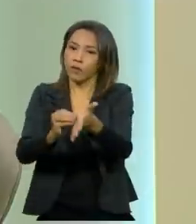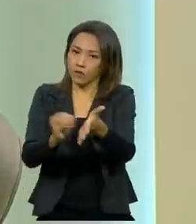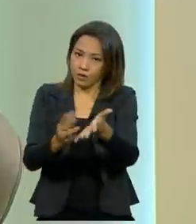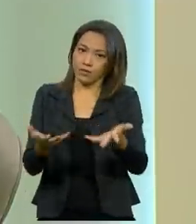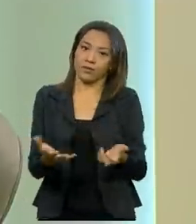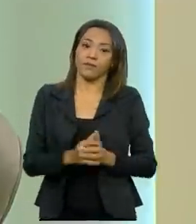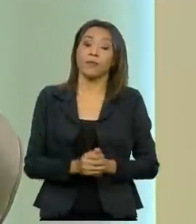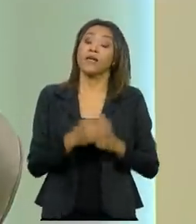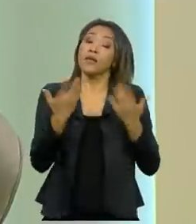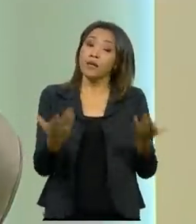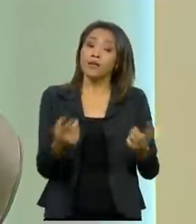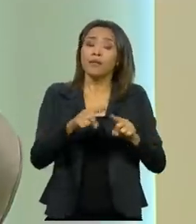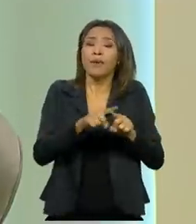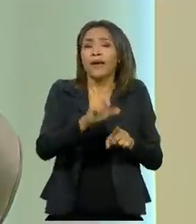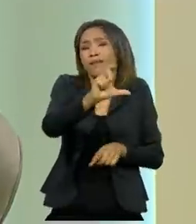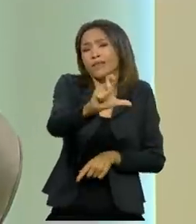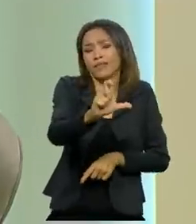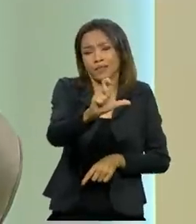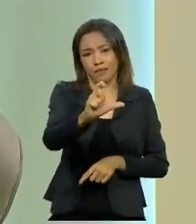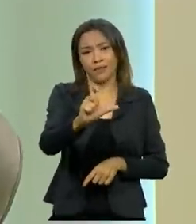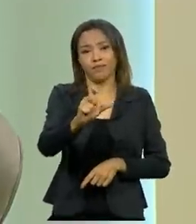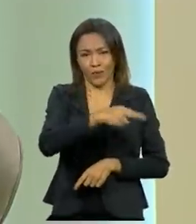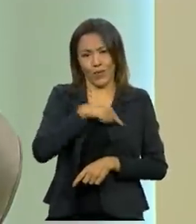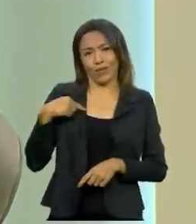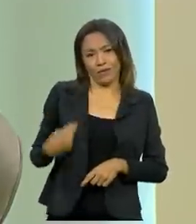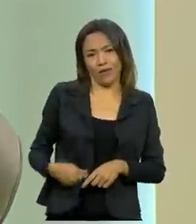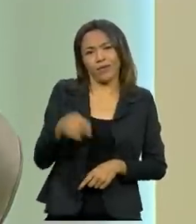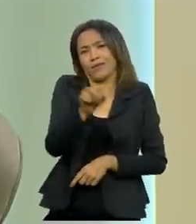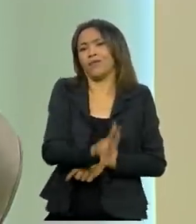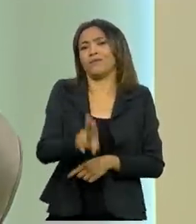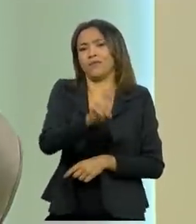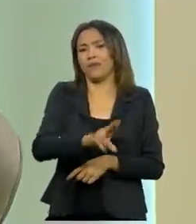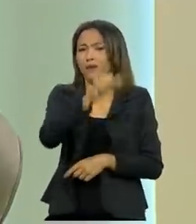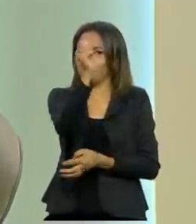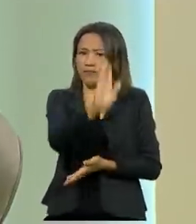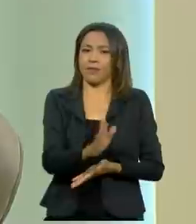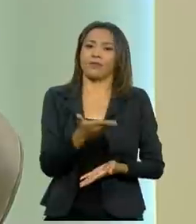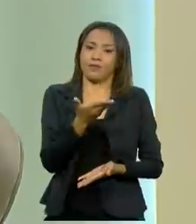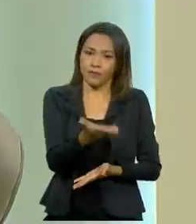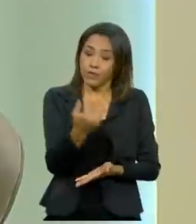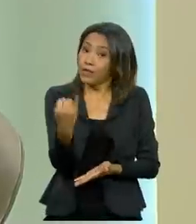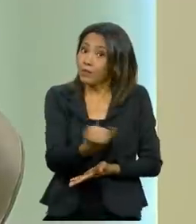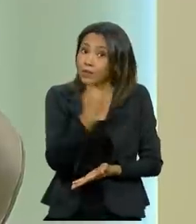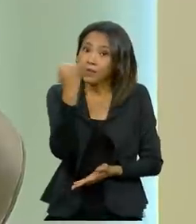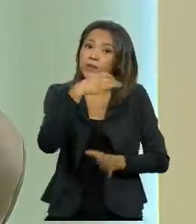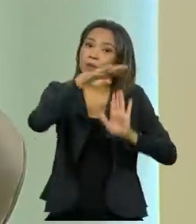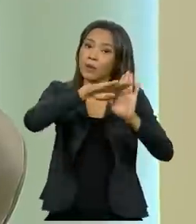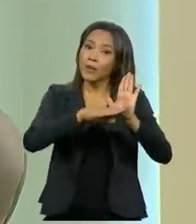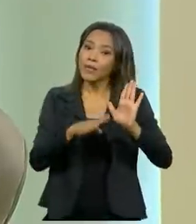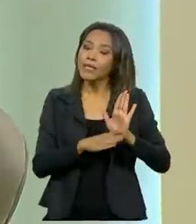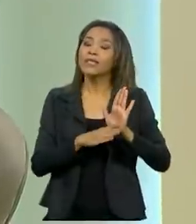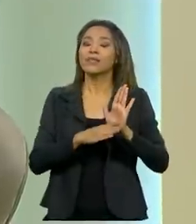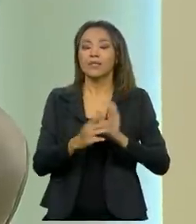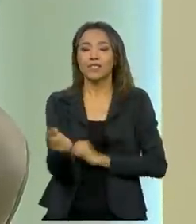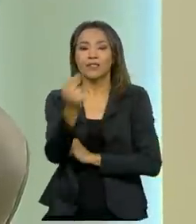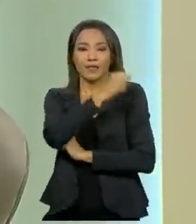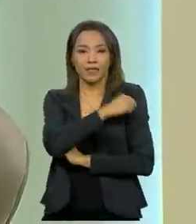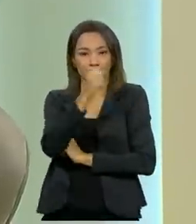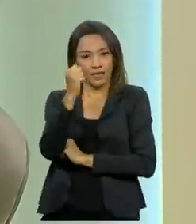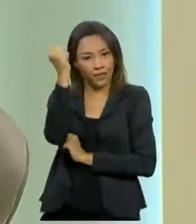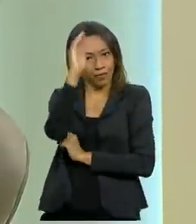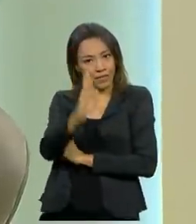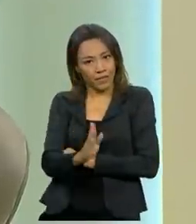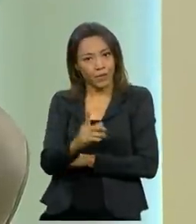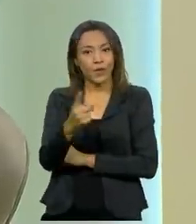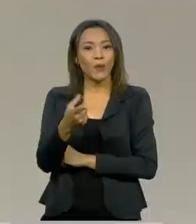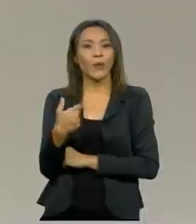vacina Coronavac é a vacina que tem sido muito utilizada no Brasil e importante do Programa Nacional de Imunização. Não é um processo